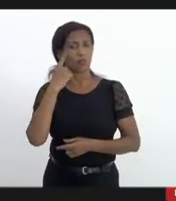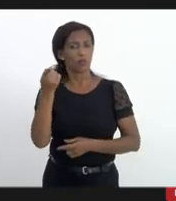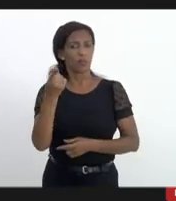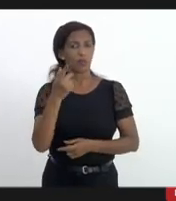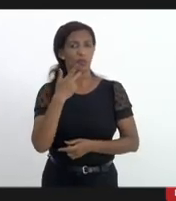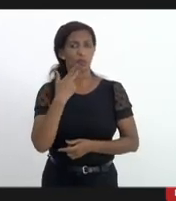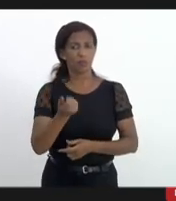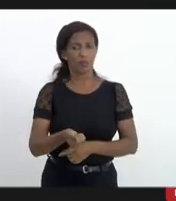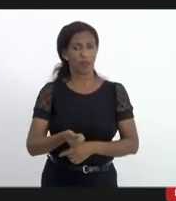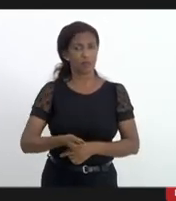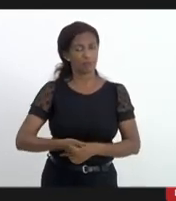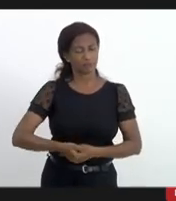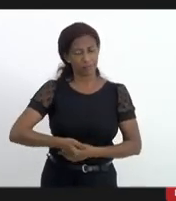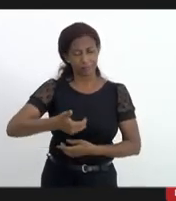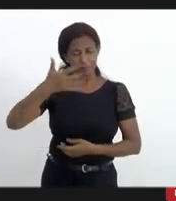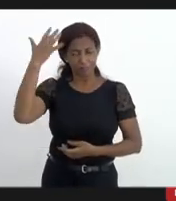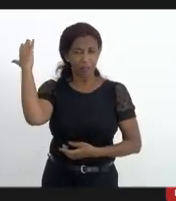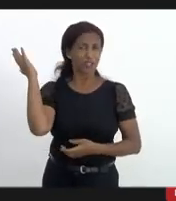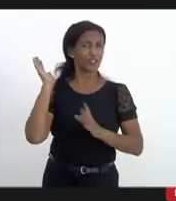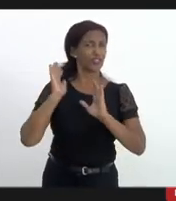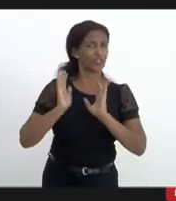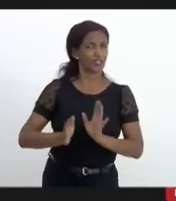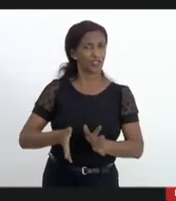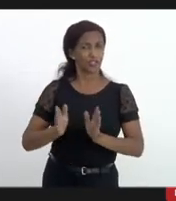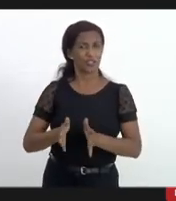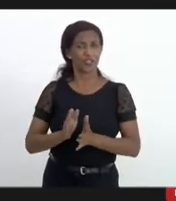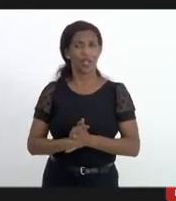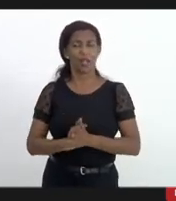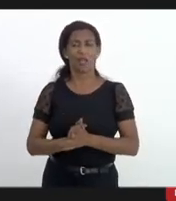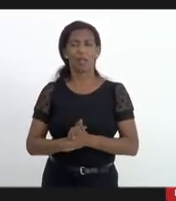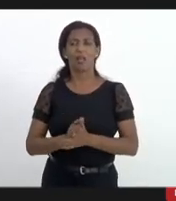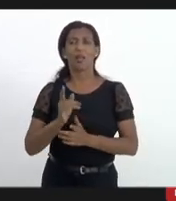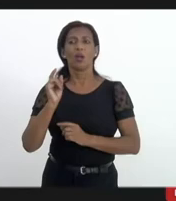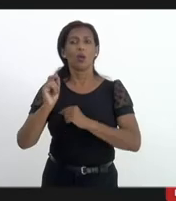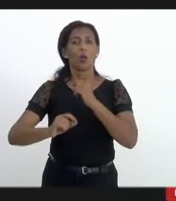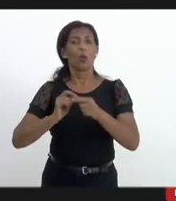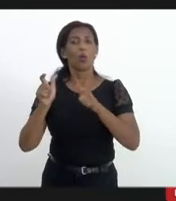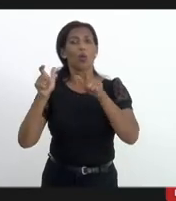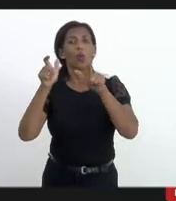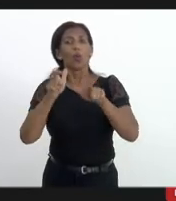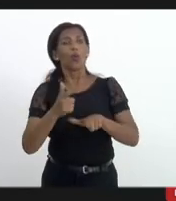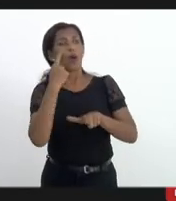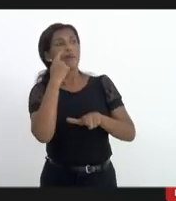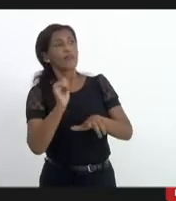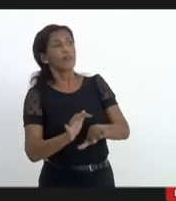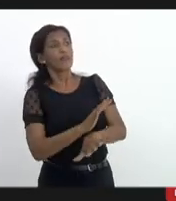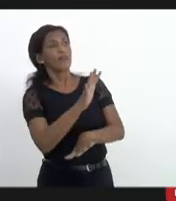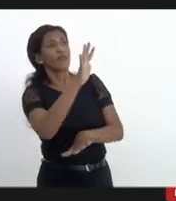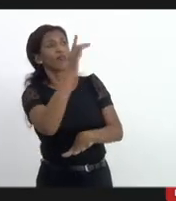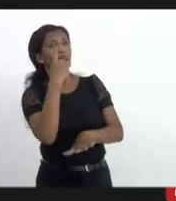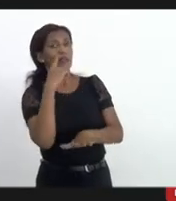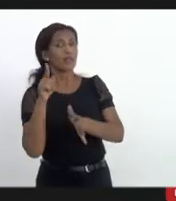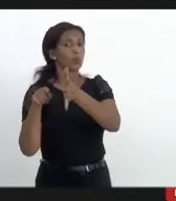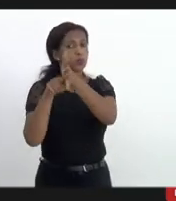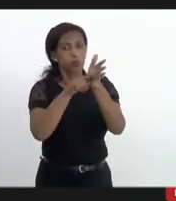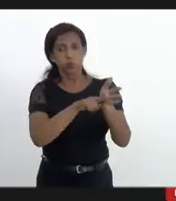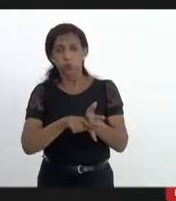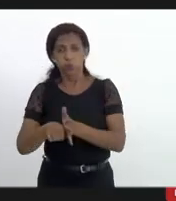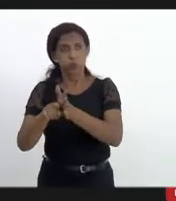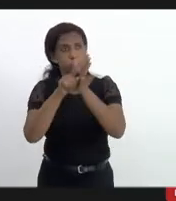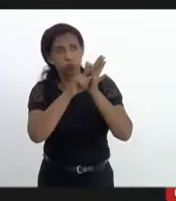muitas vezes o BAC para entrar o termo tem que estar estabilizado nesse caso não foi na ponta da